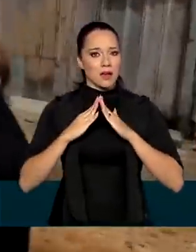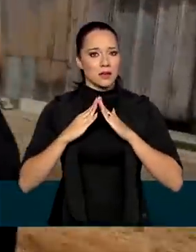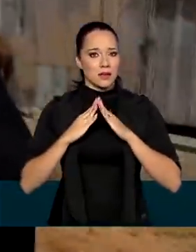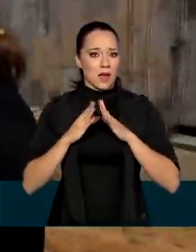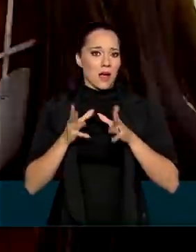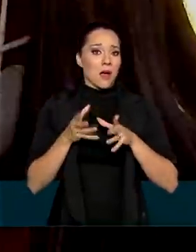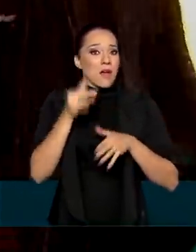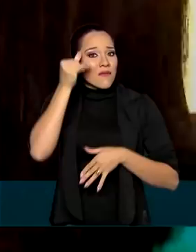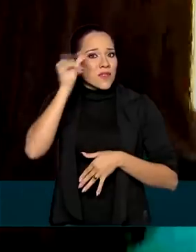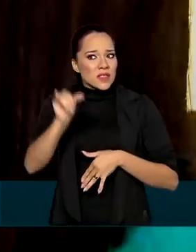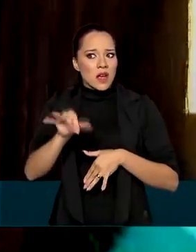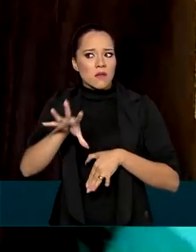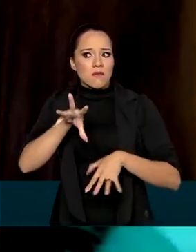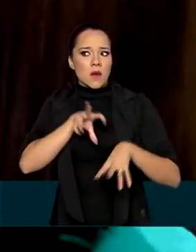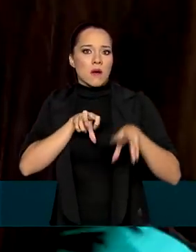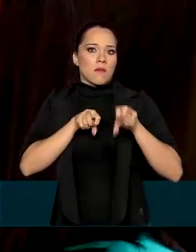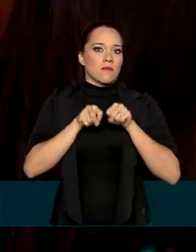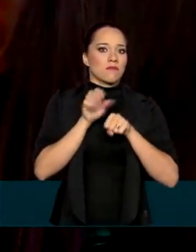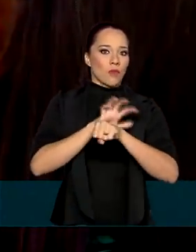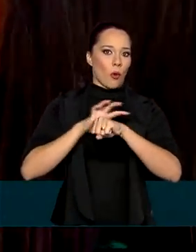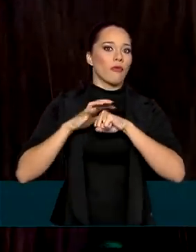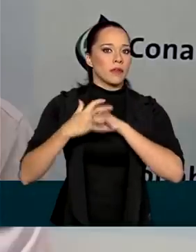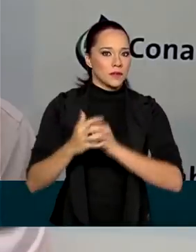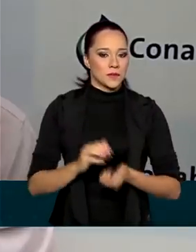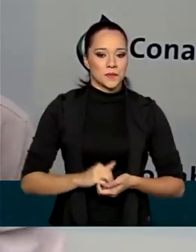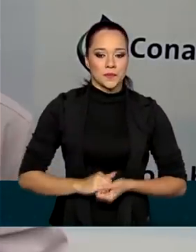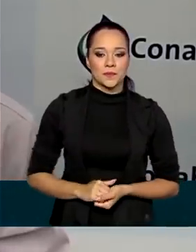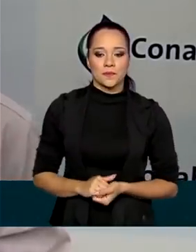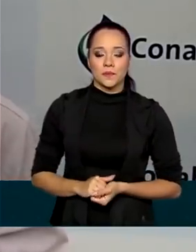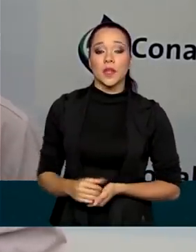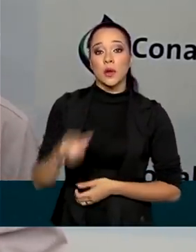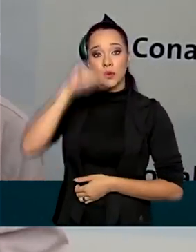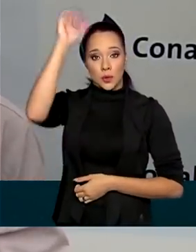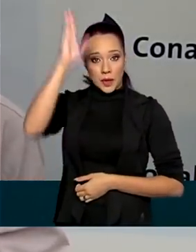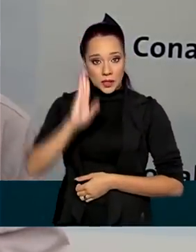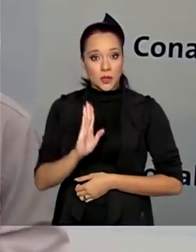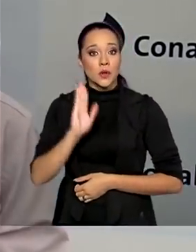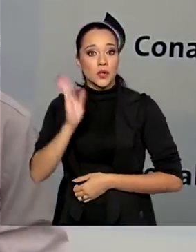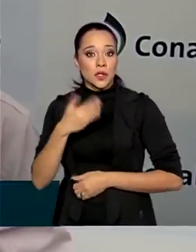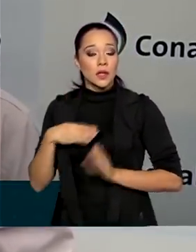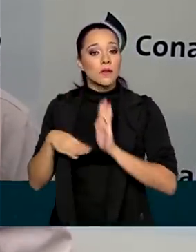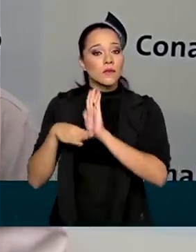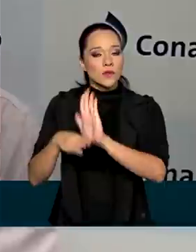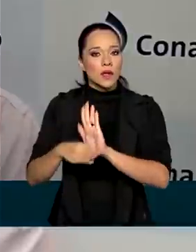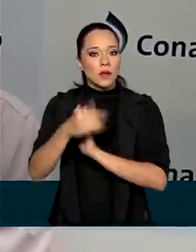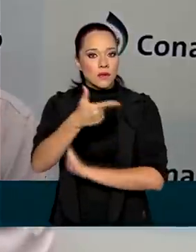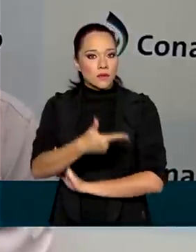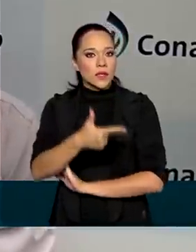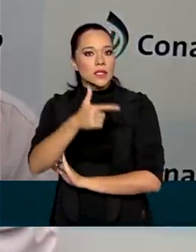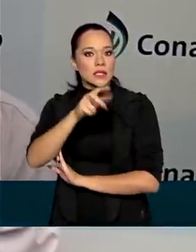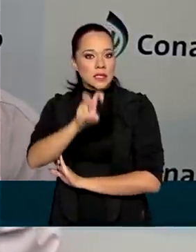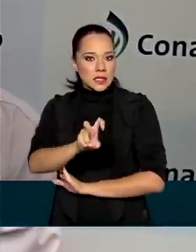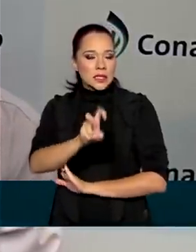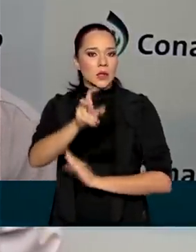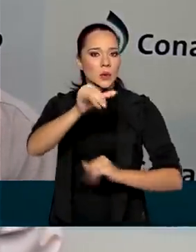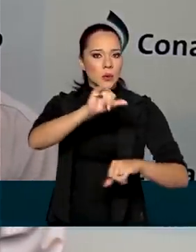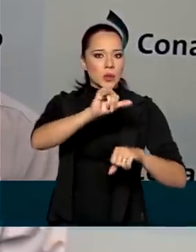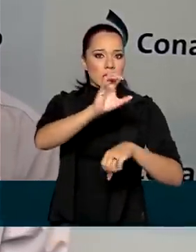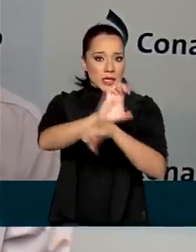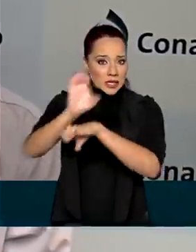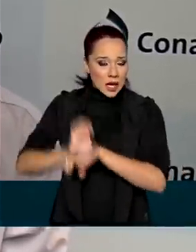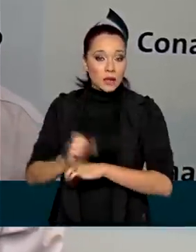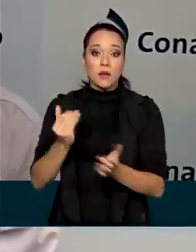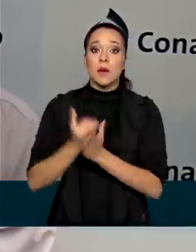assim a contaminação pelo coronavírus. Do Brasil foram atendidos já 25 unidades da federação,